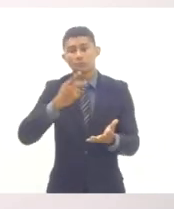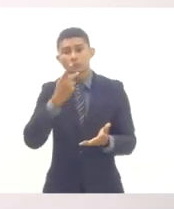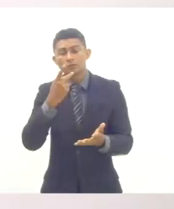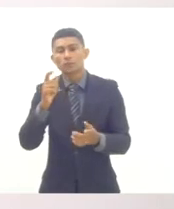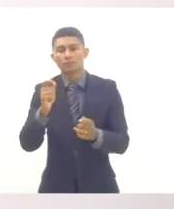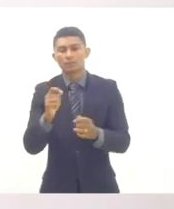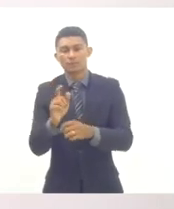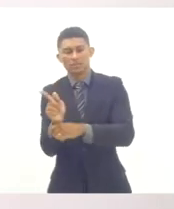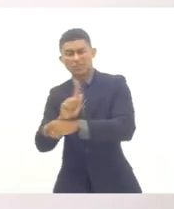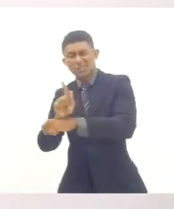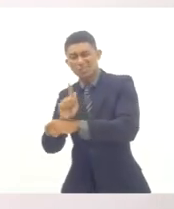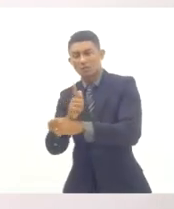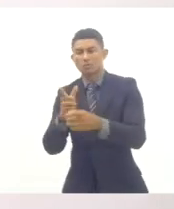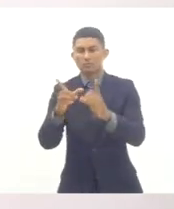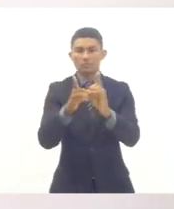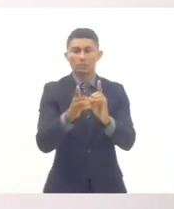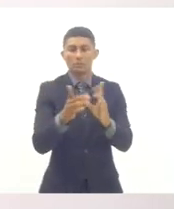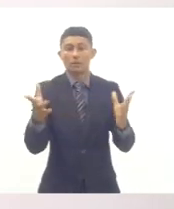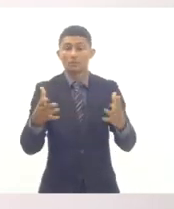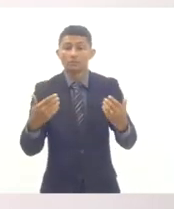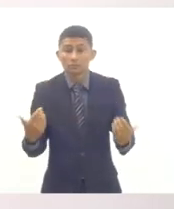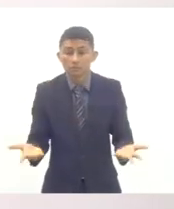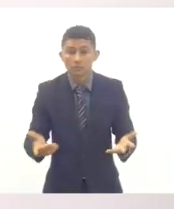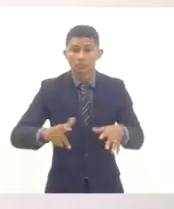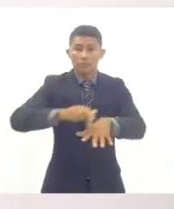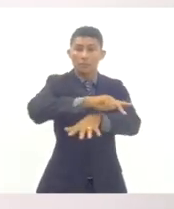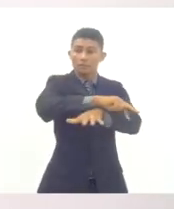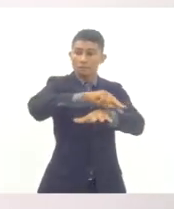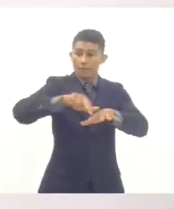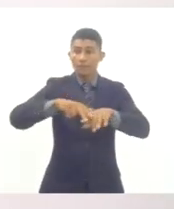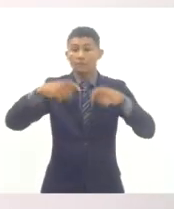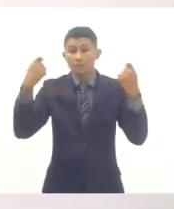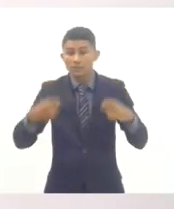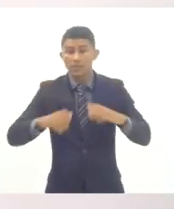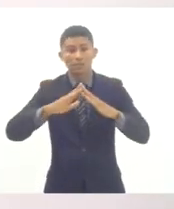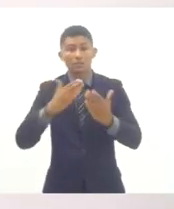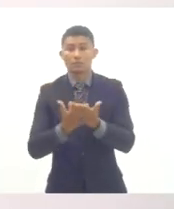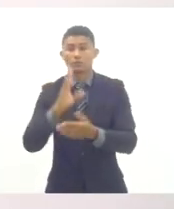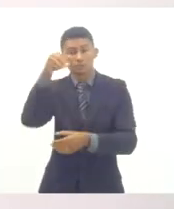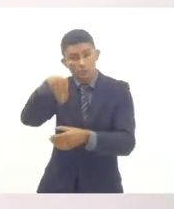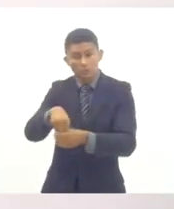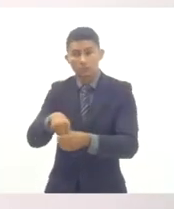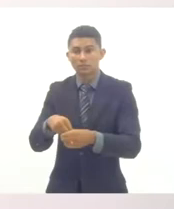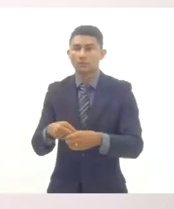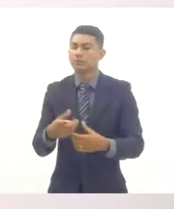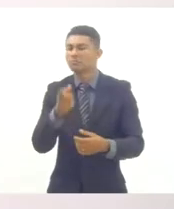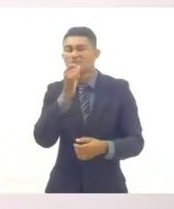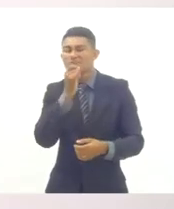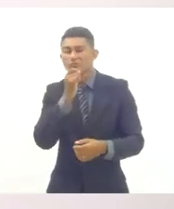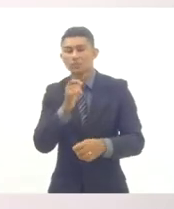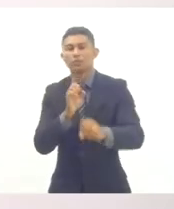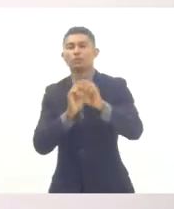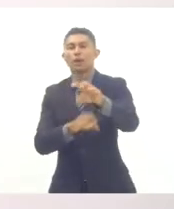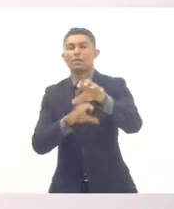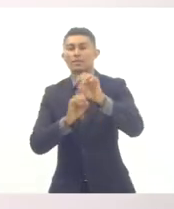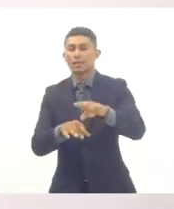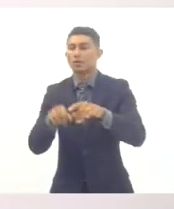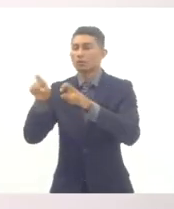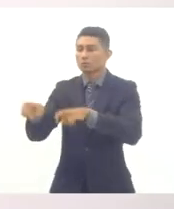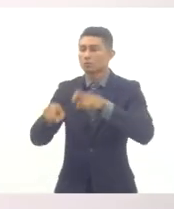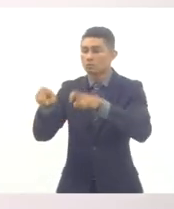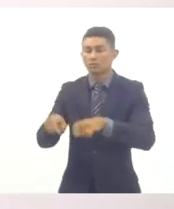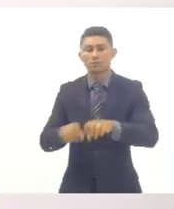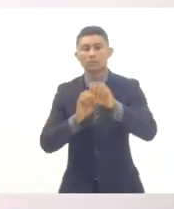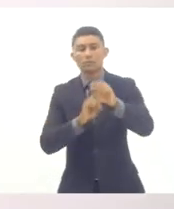diversidade tem que estar na escola, tem que estar garantida. Então, nós falamos da educação do campo, da educação indígena, da